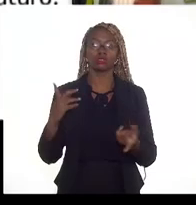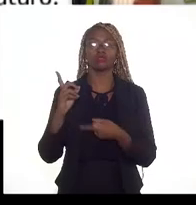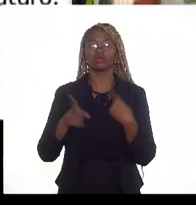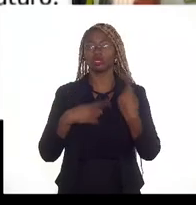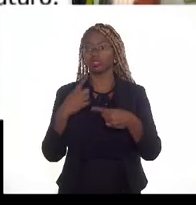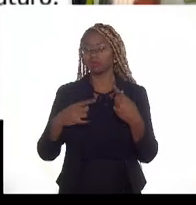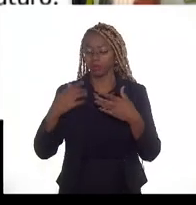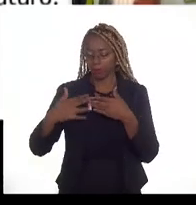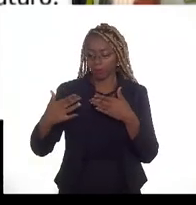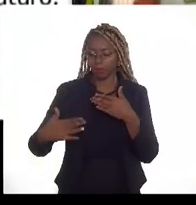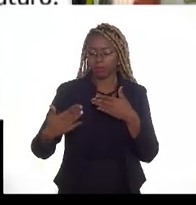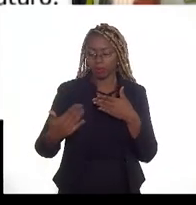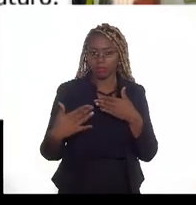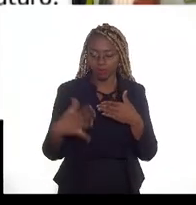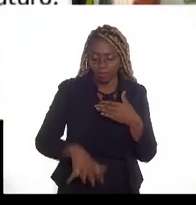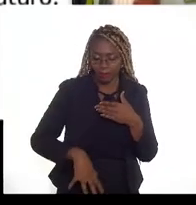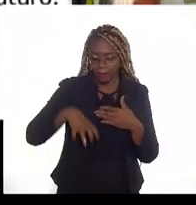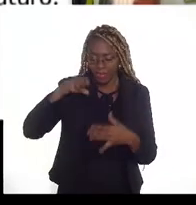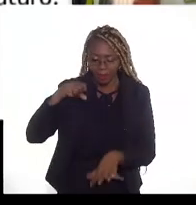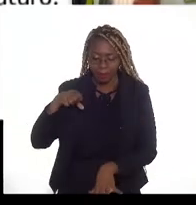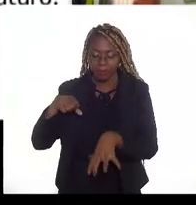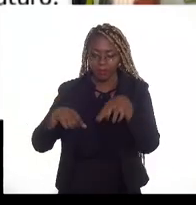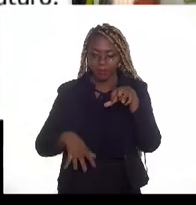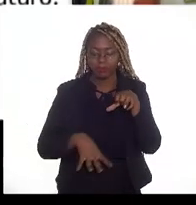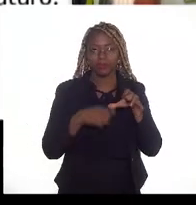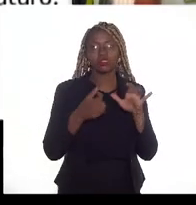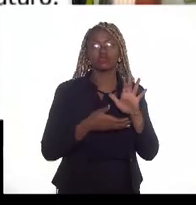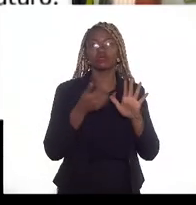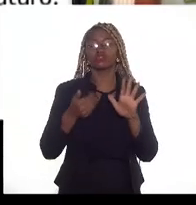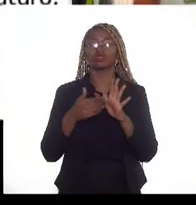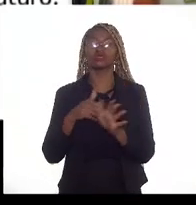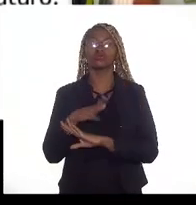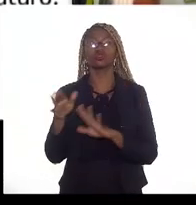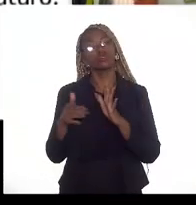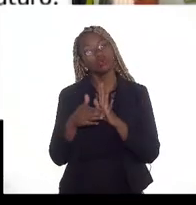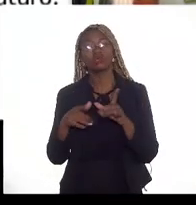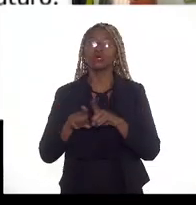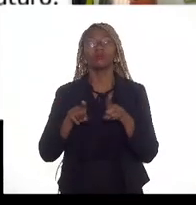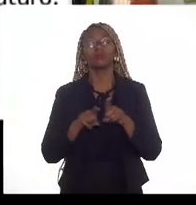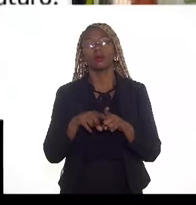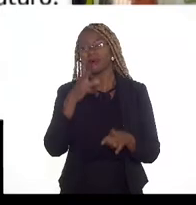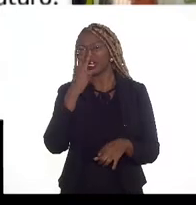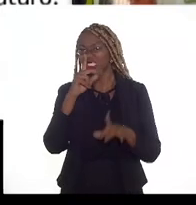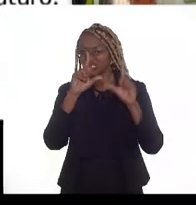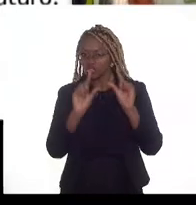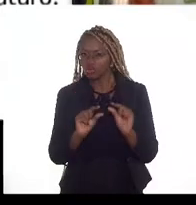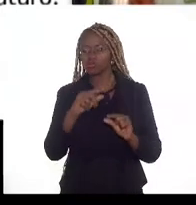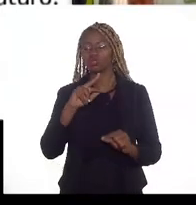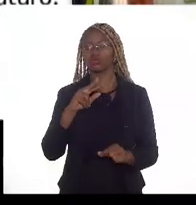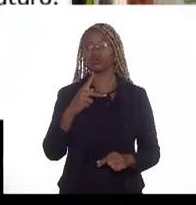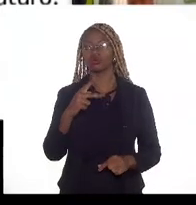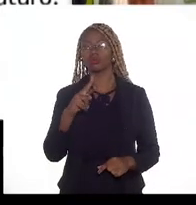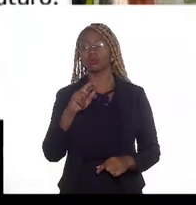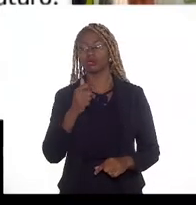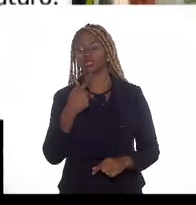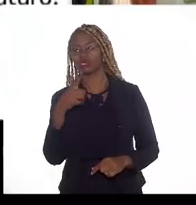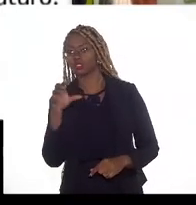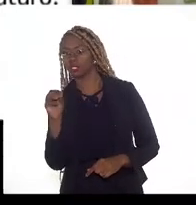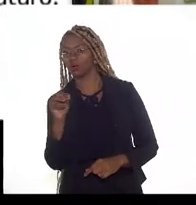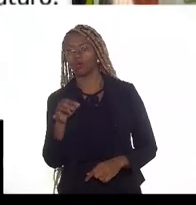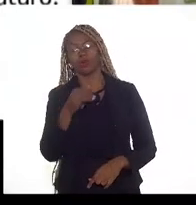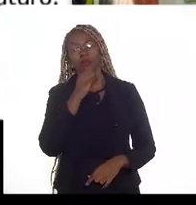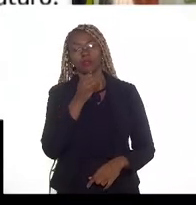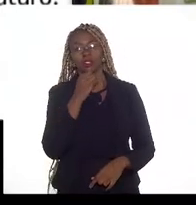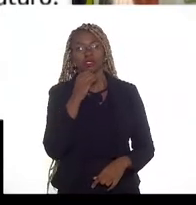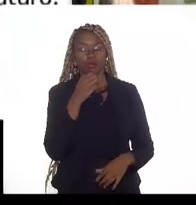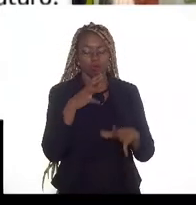campo vai sendo explorado, você vai tirando o fluido lá de dentro, essa pressão tende a cair. Fazer uma analogia bem simples, a questão da espuma de barbear, que no